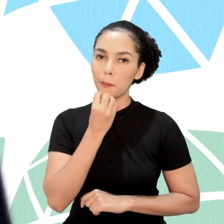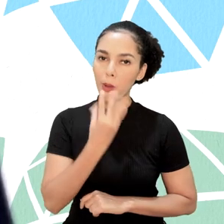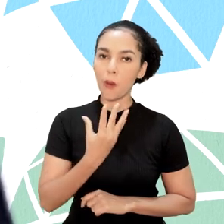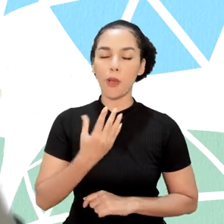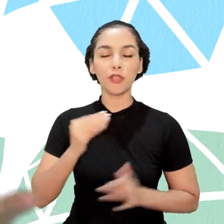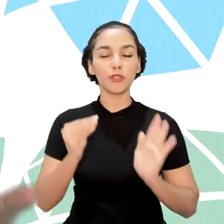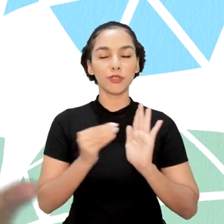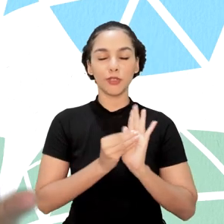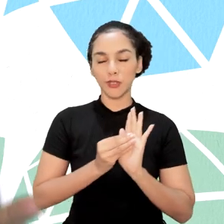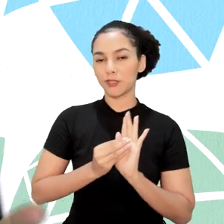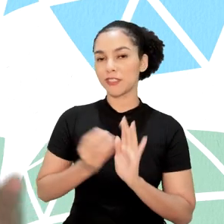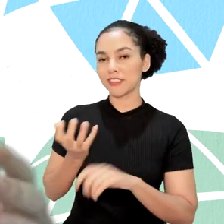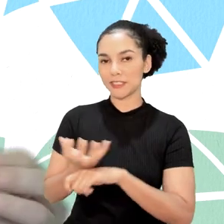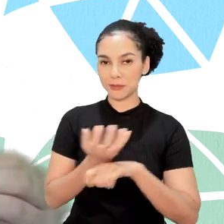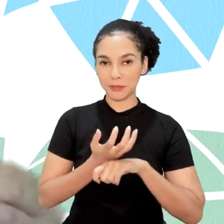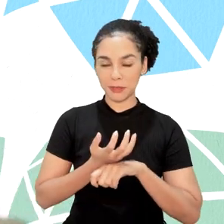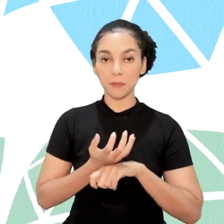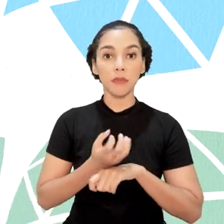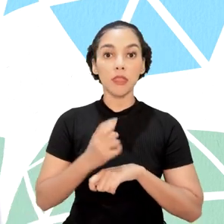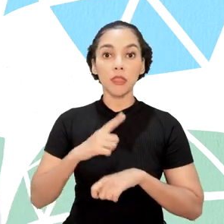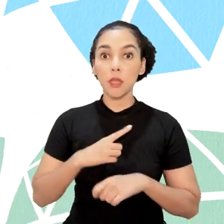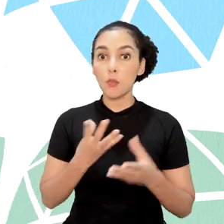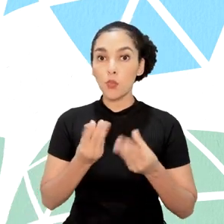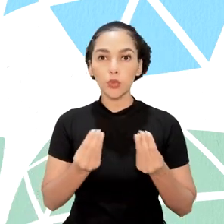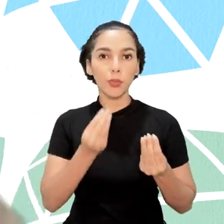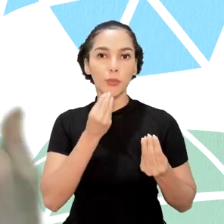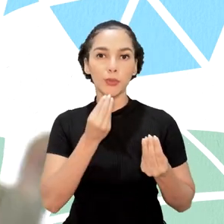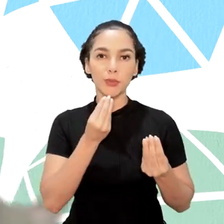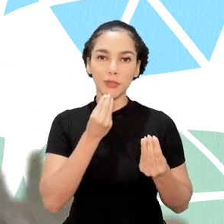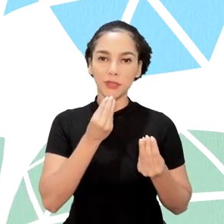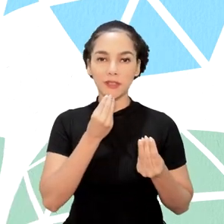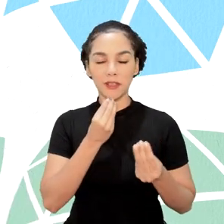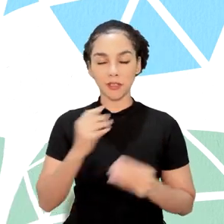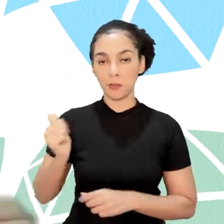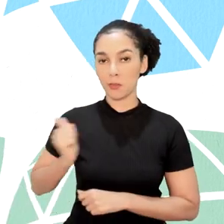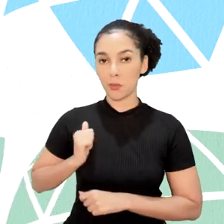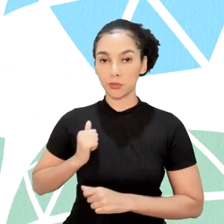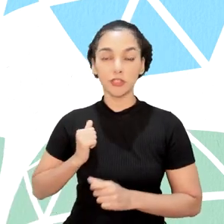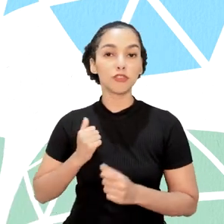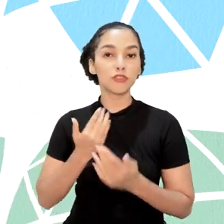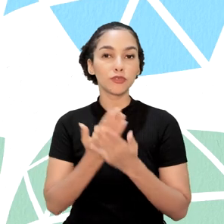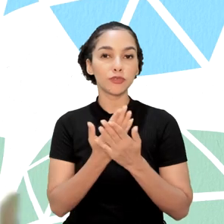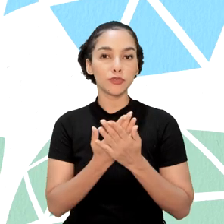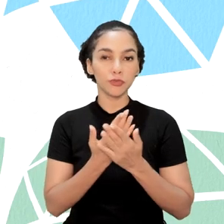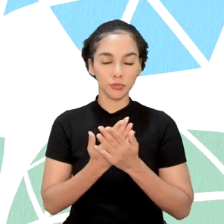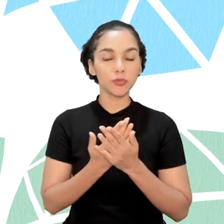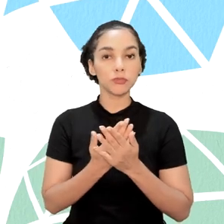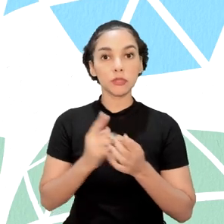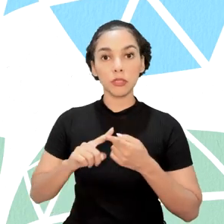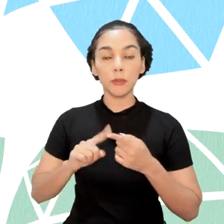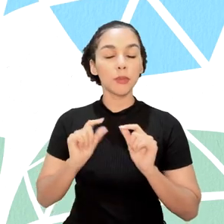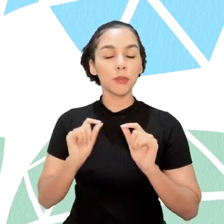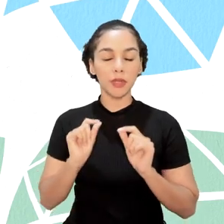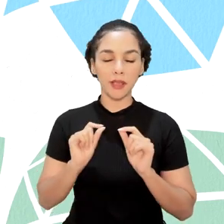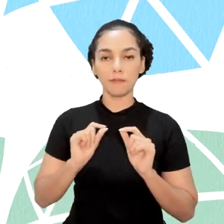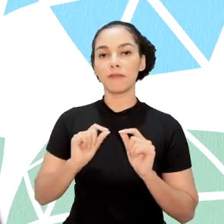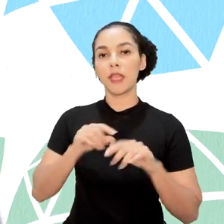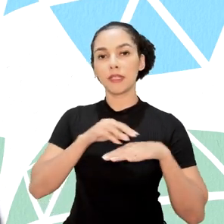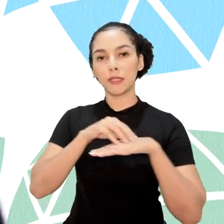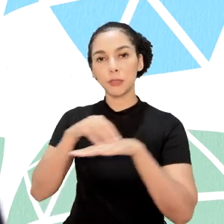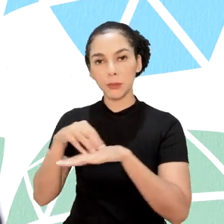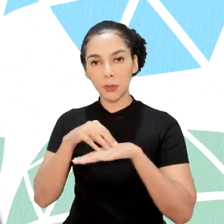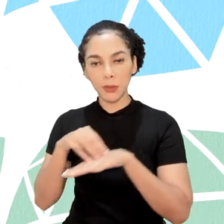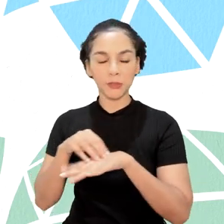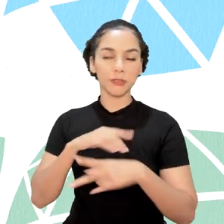Existem inúmeras oportunidades de bolsas de estudos para subsidiar a sua estadia, incluindo transporte,